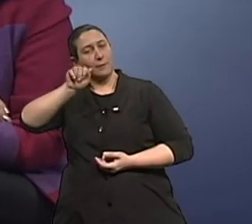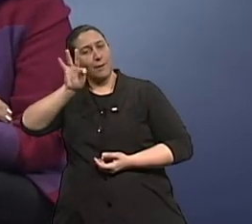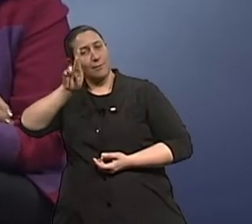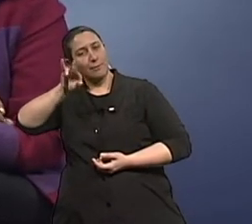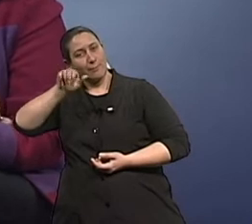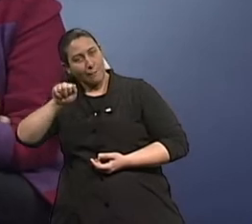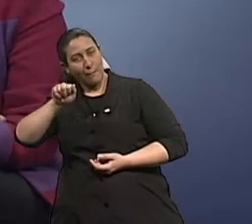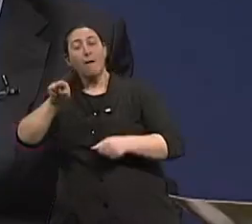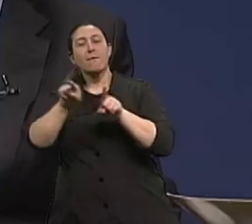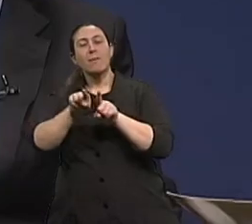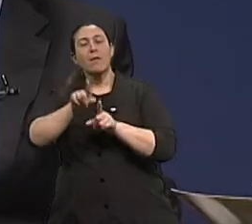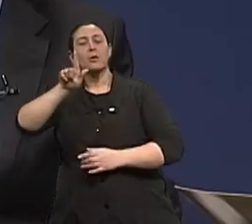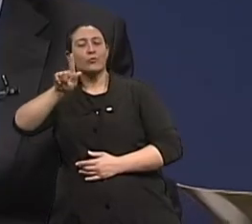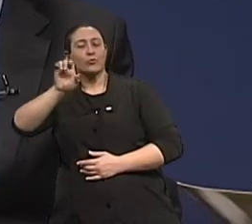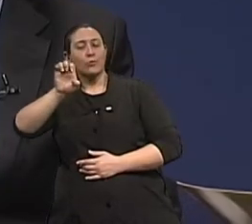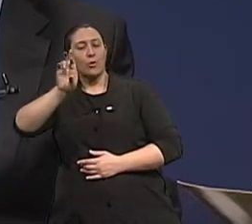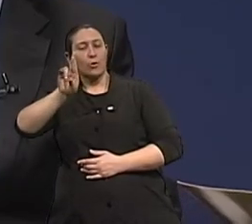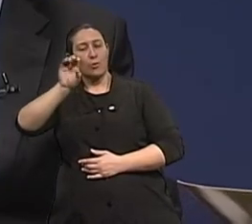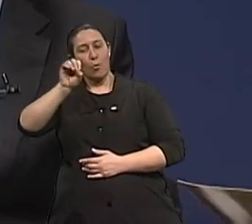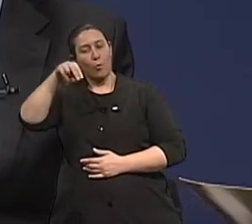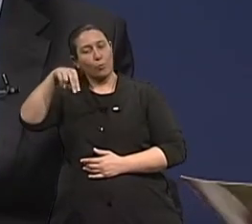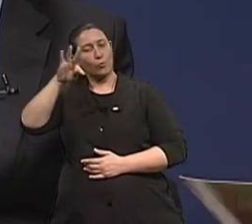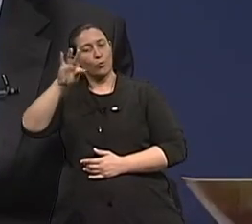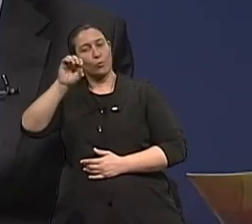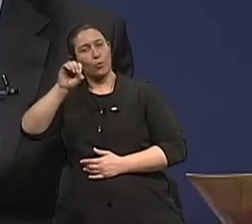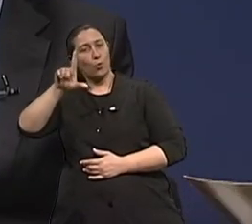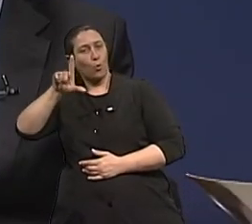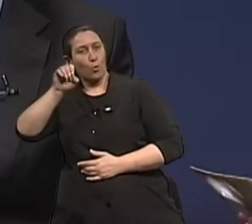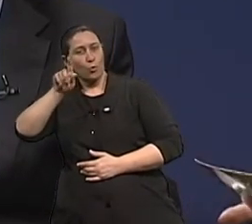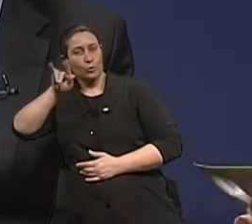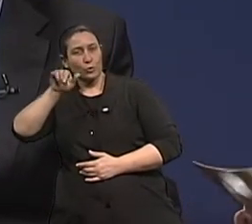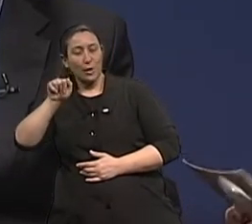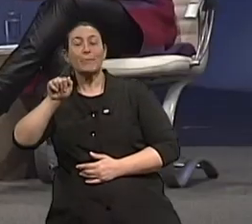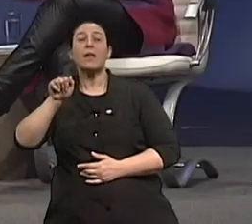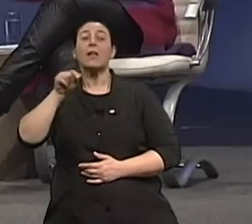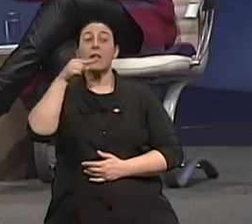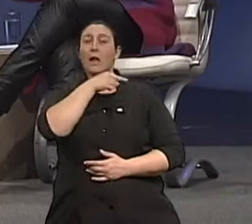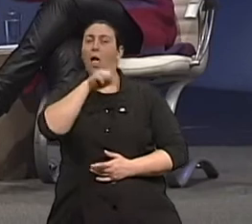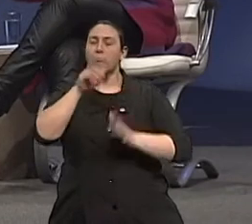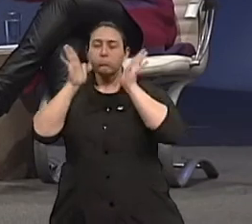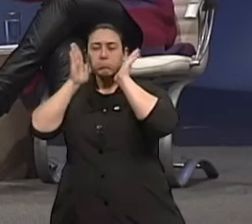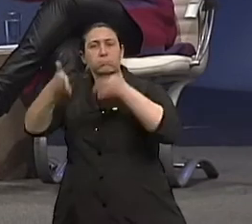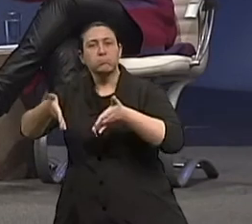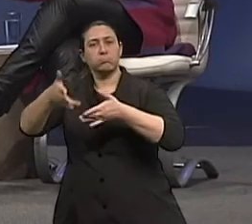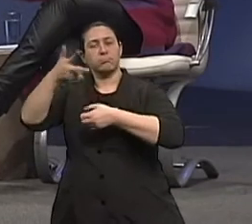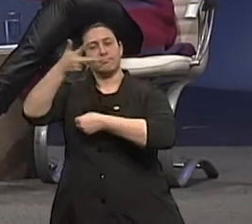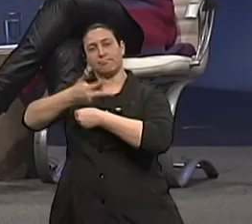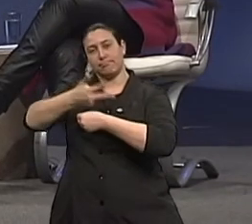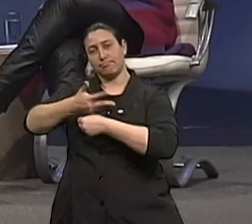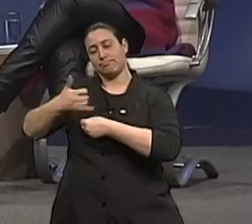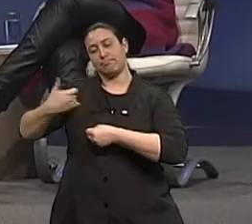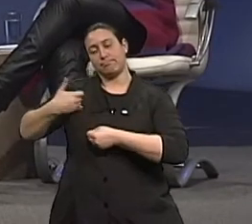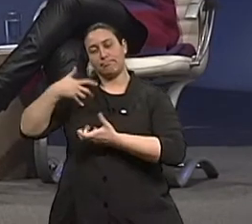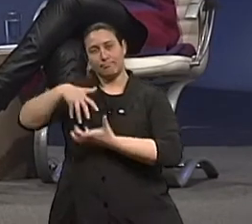Católica do Rio Grande do Sul, o geriatra, o doutor Newton Terra. Doutor Newton, as pessoas adoram lhe ver falar no programa, né? Por